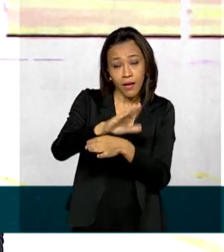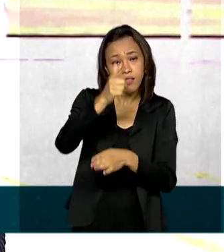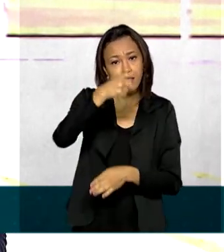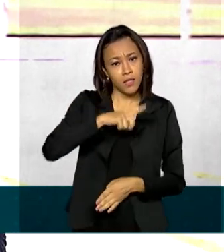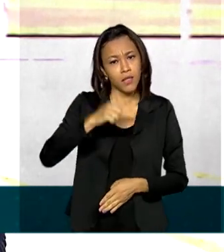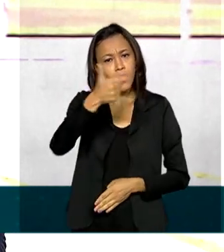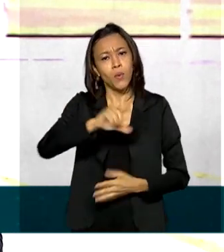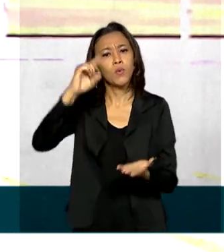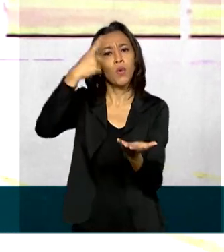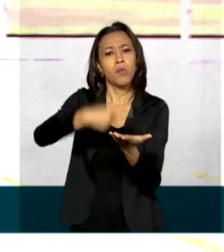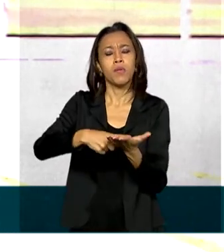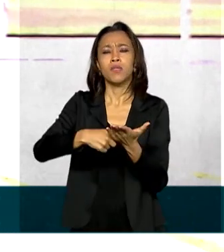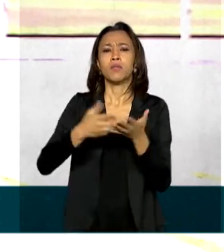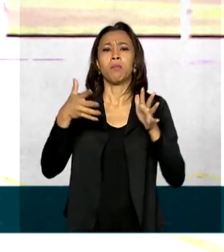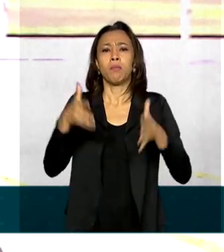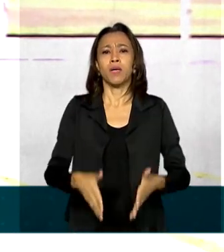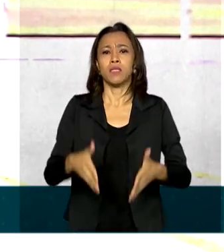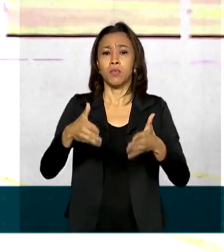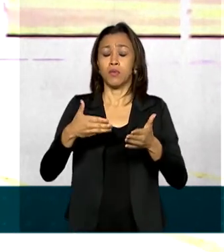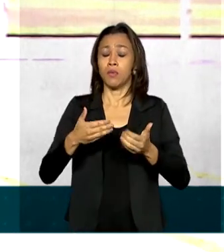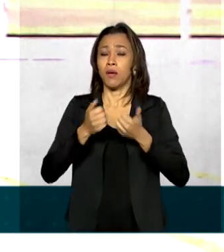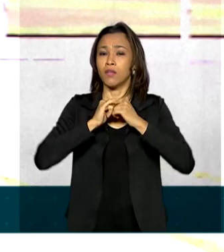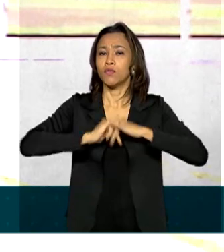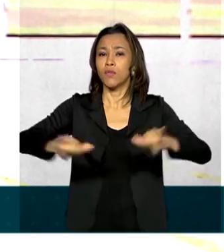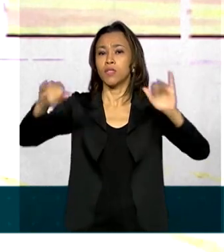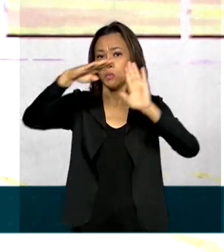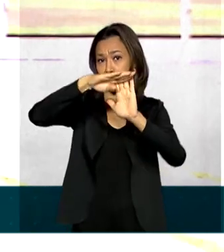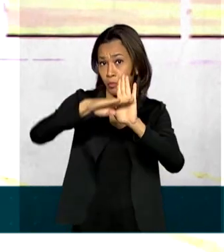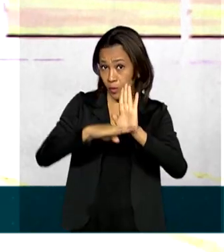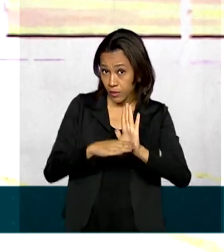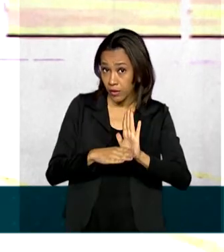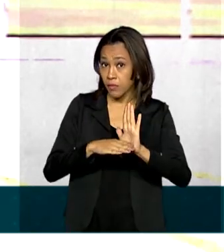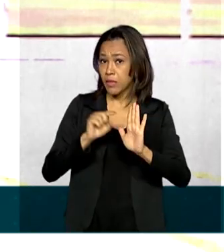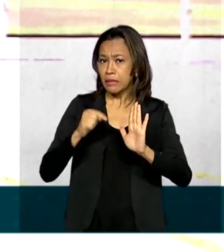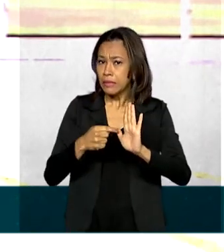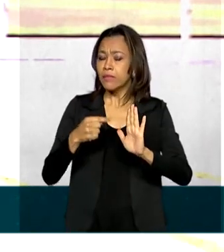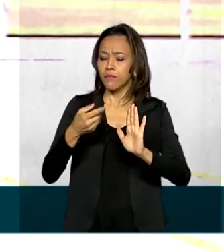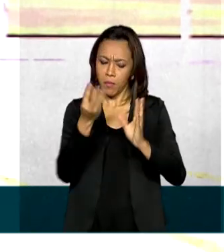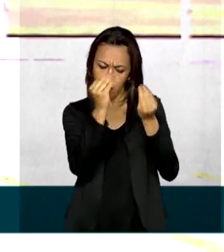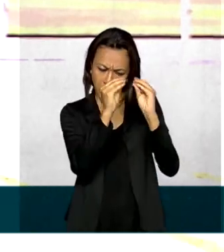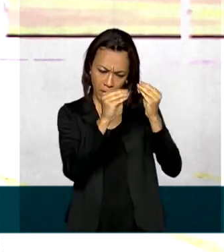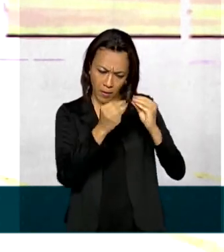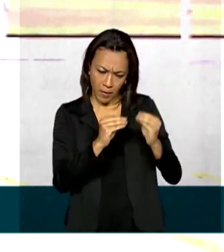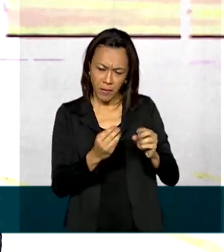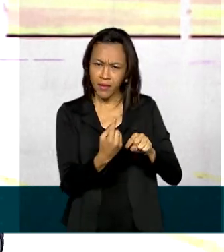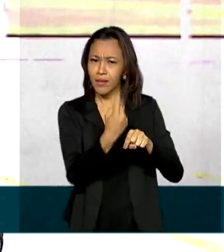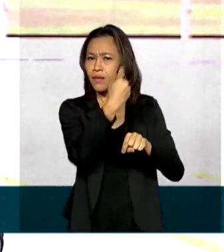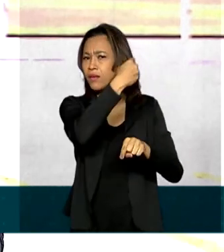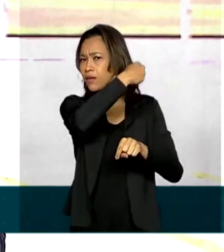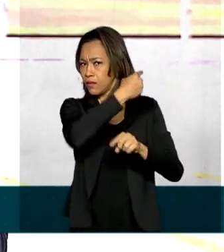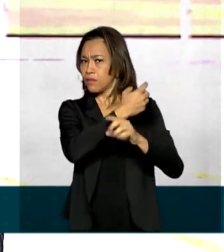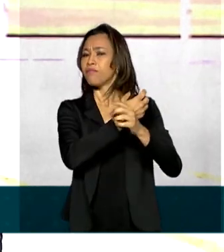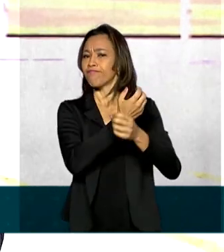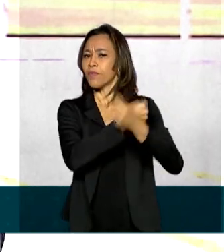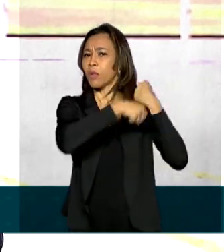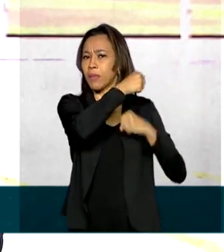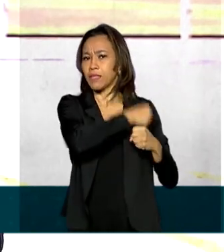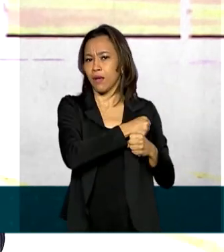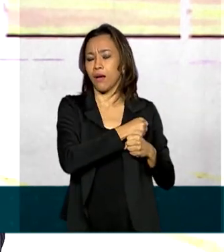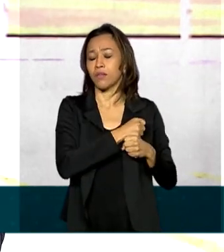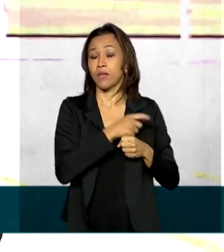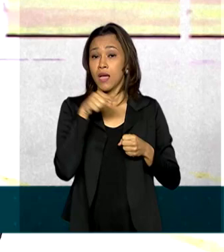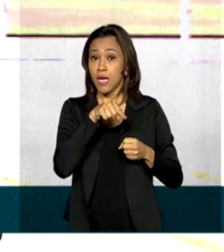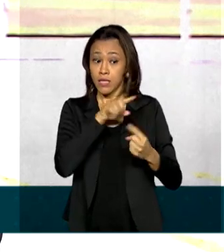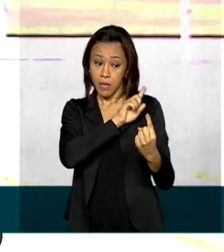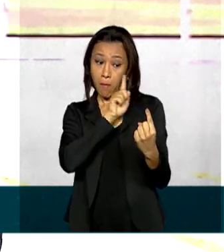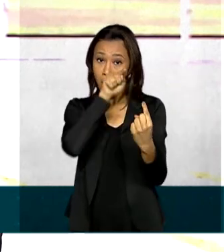lançamento do programa Mineração e Desenvolvimento, que vem sendo elaborado desde o ano passado. O programa tem